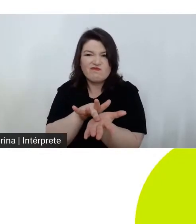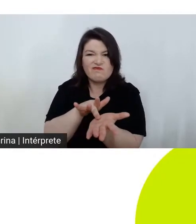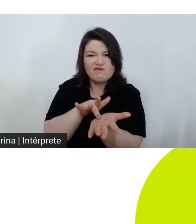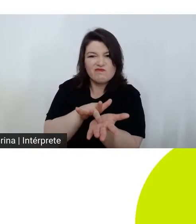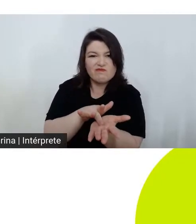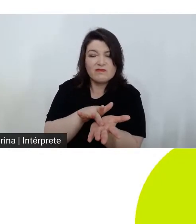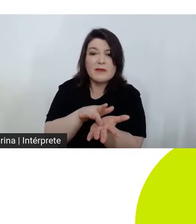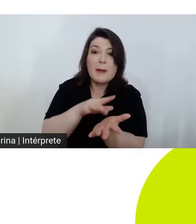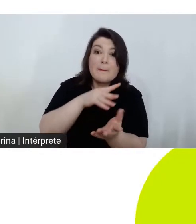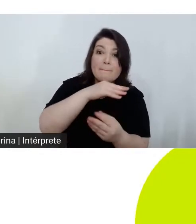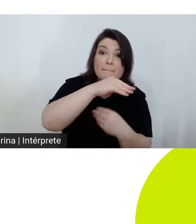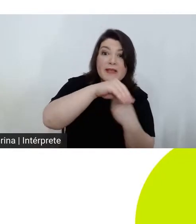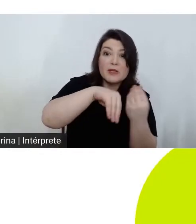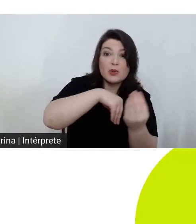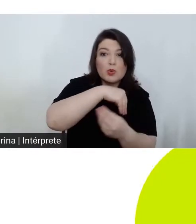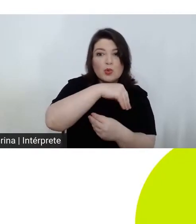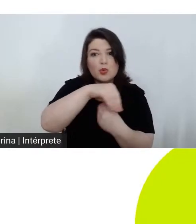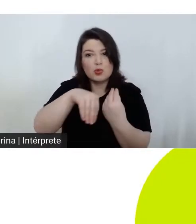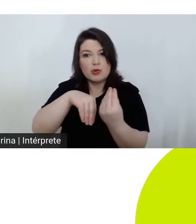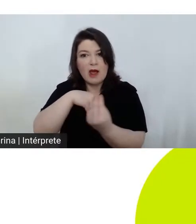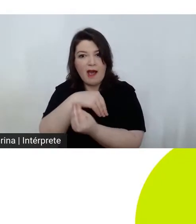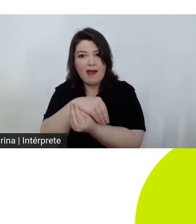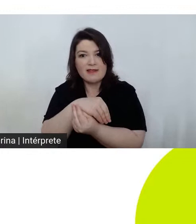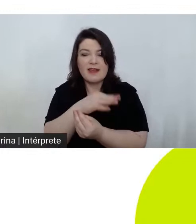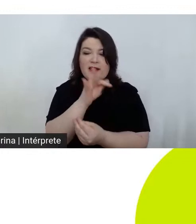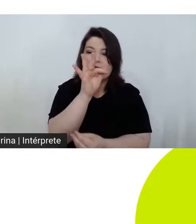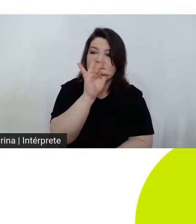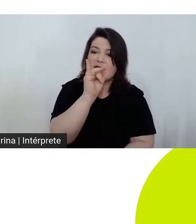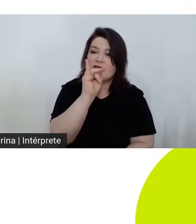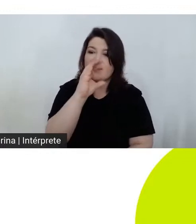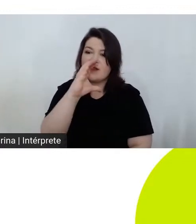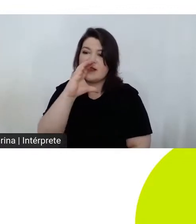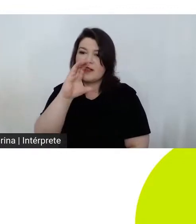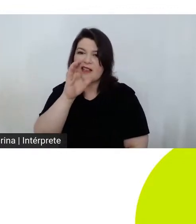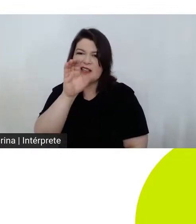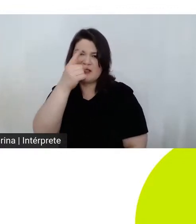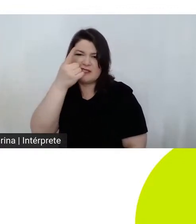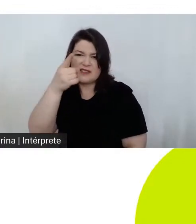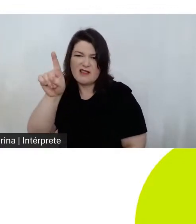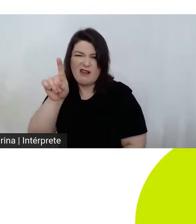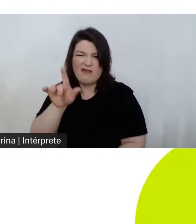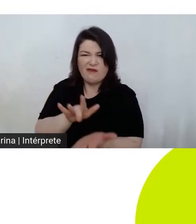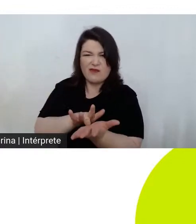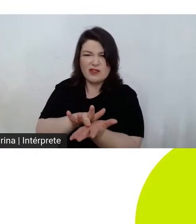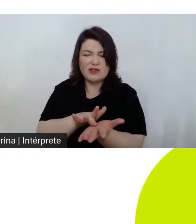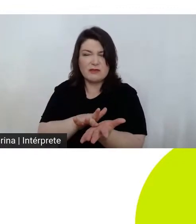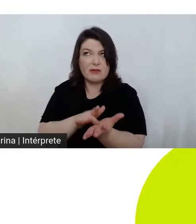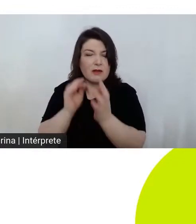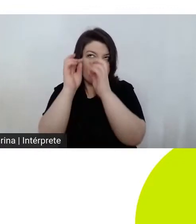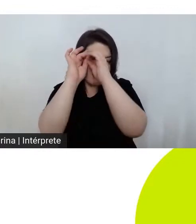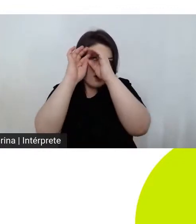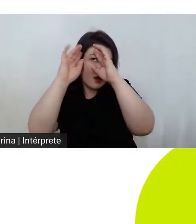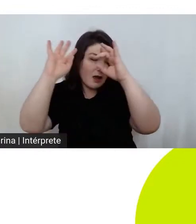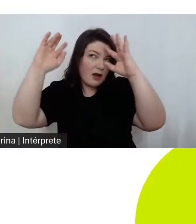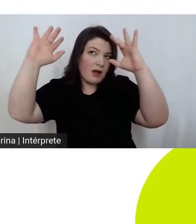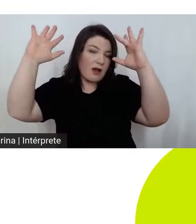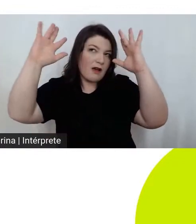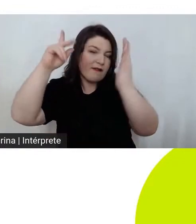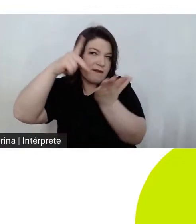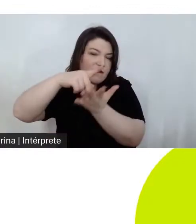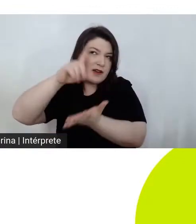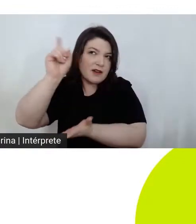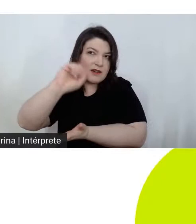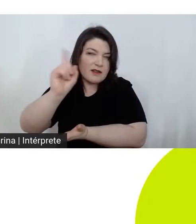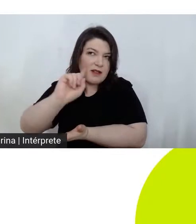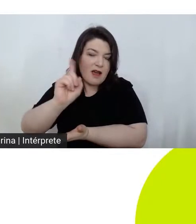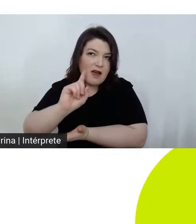ficção com fingimento, narrativa imaginária e real. No entanto,